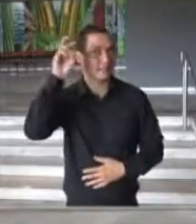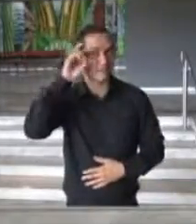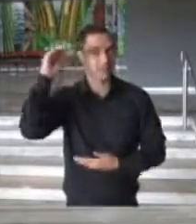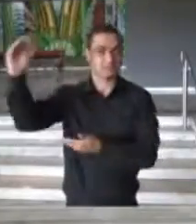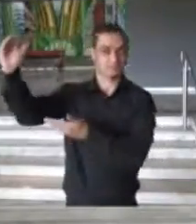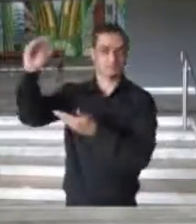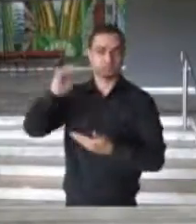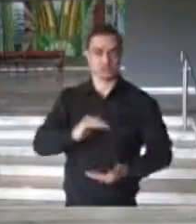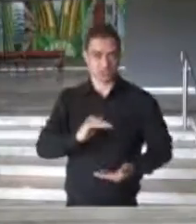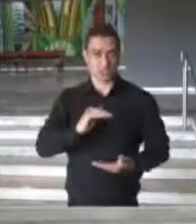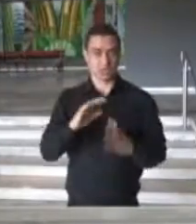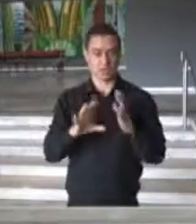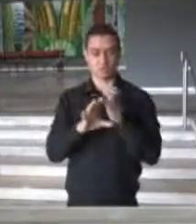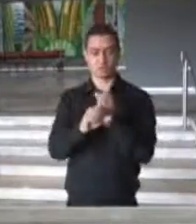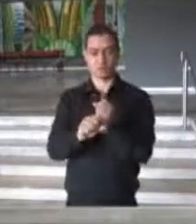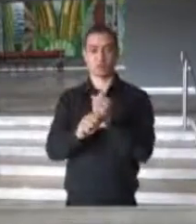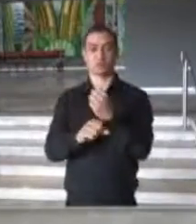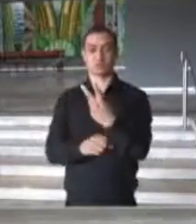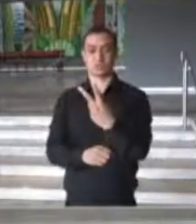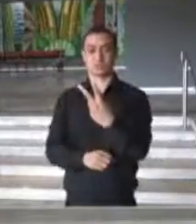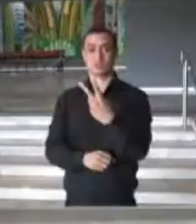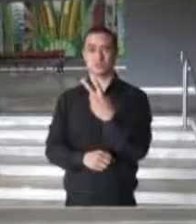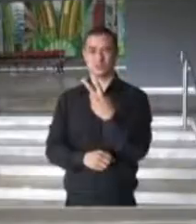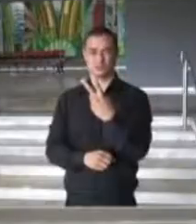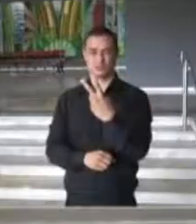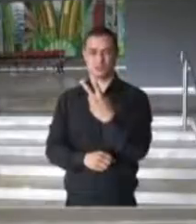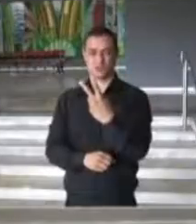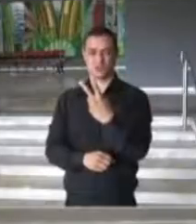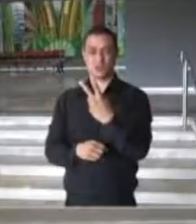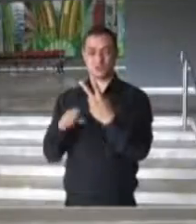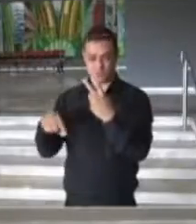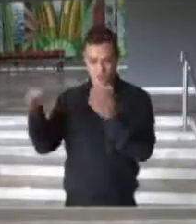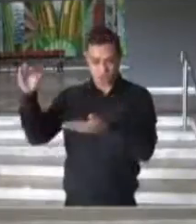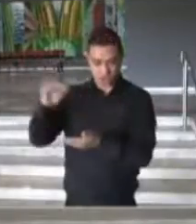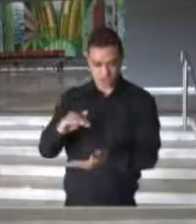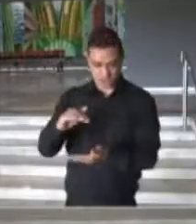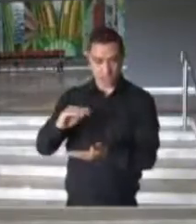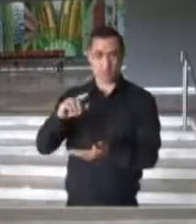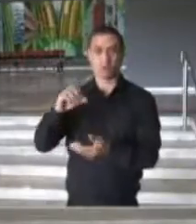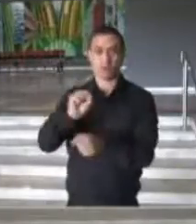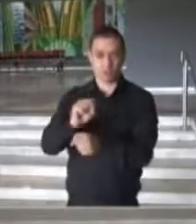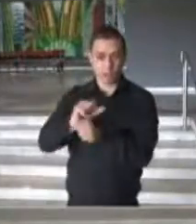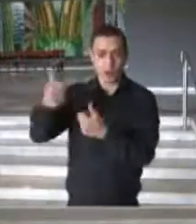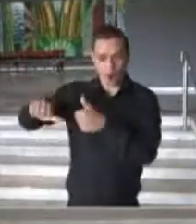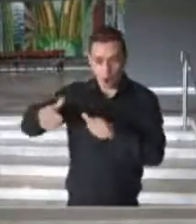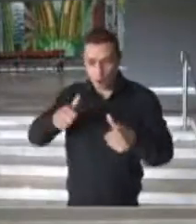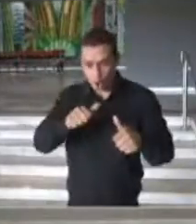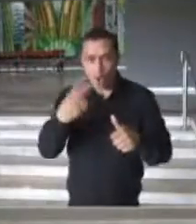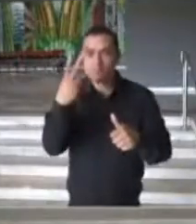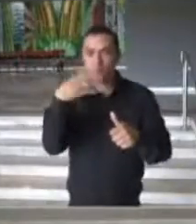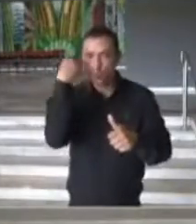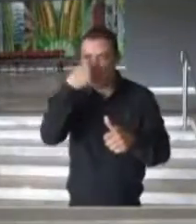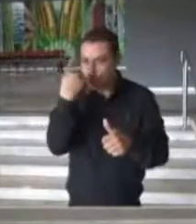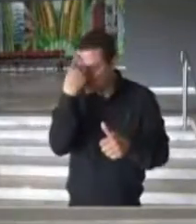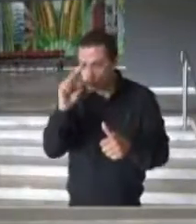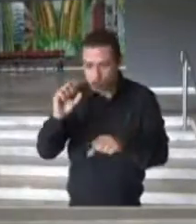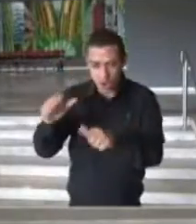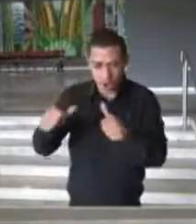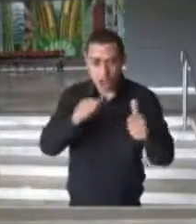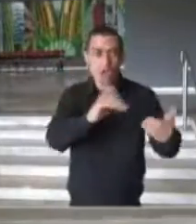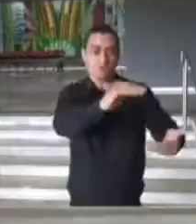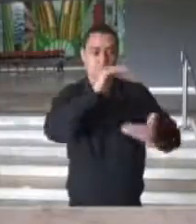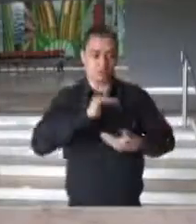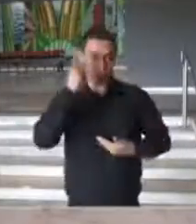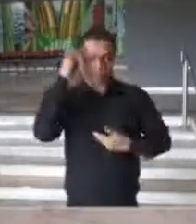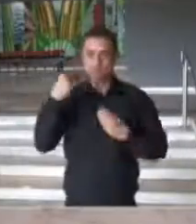chegada deste quantitativo de vacinas. 24 horas depois, as vacinas estarão sendo distribuídas e imediatamente aplicadas em São Paulo.